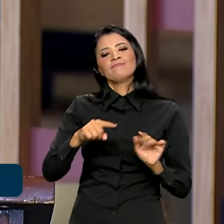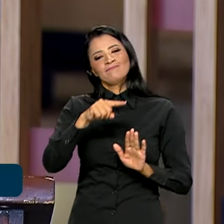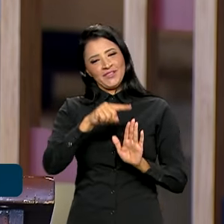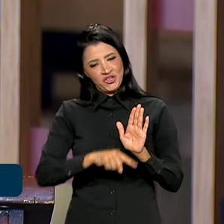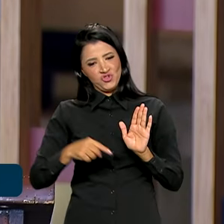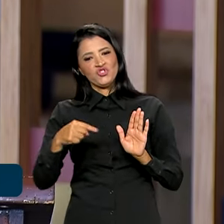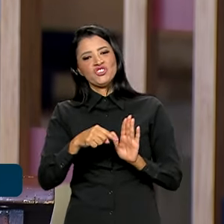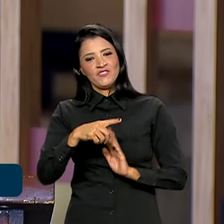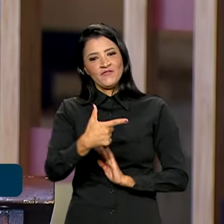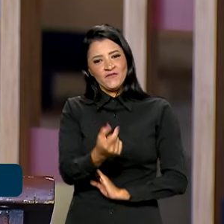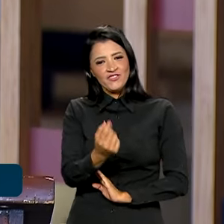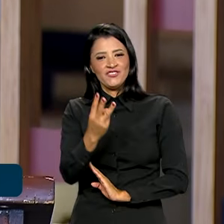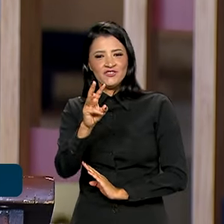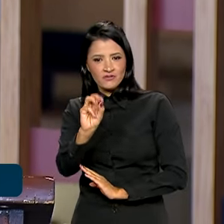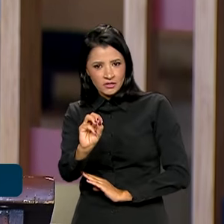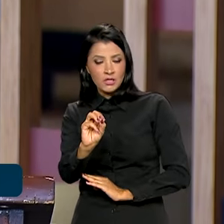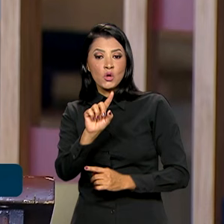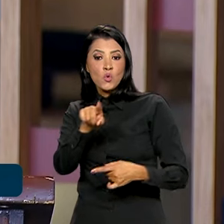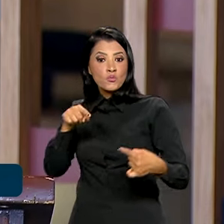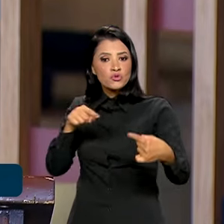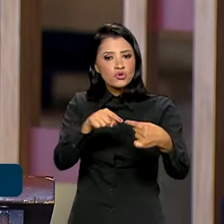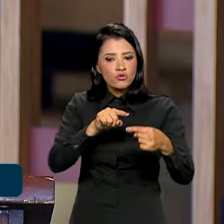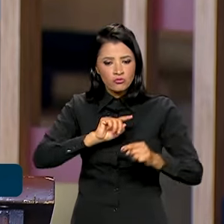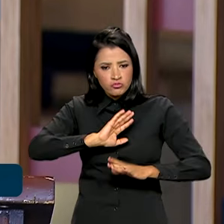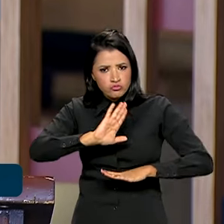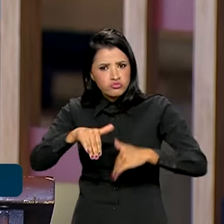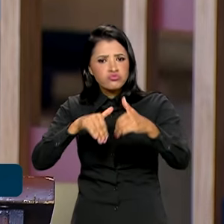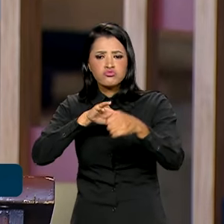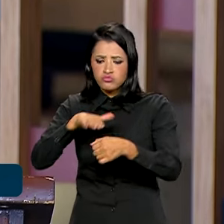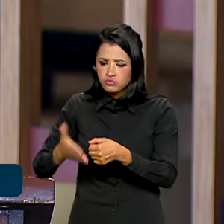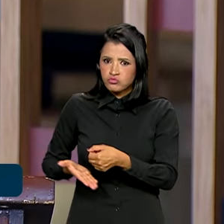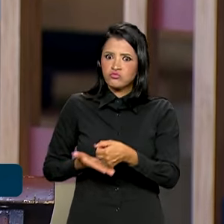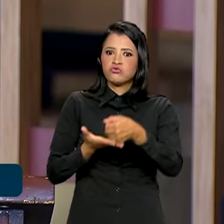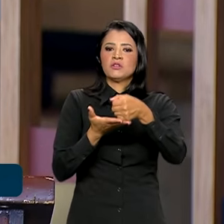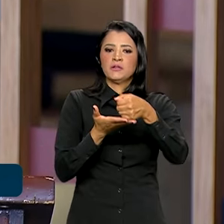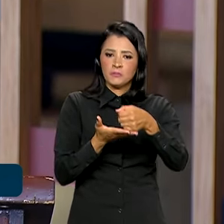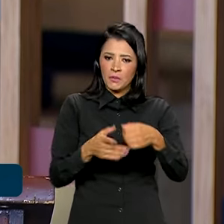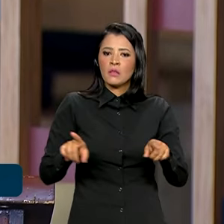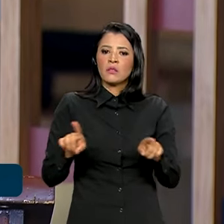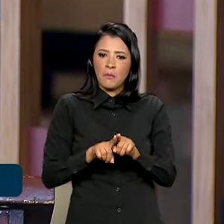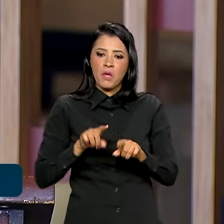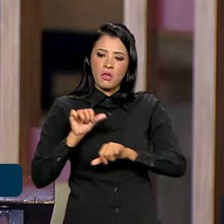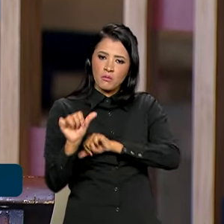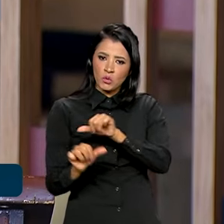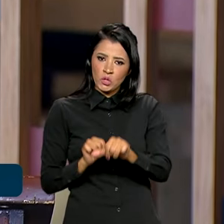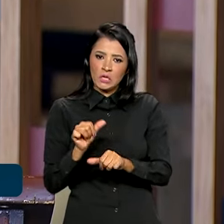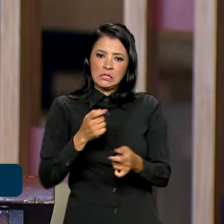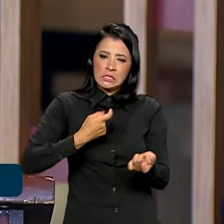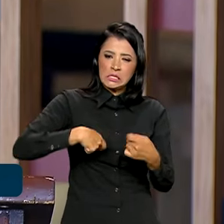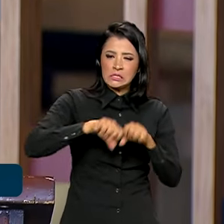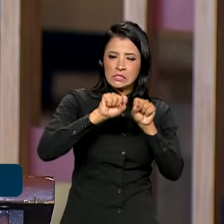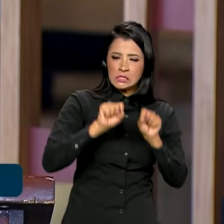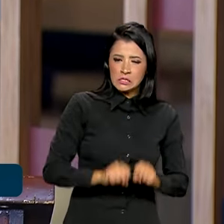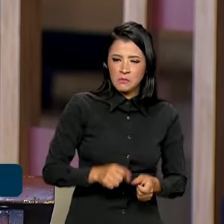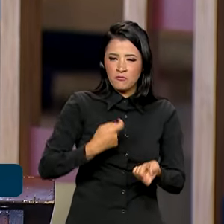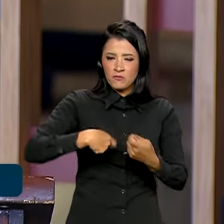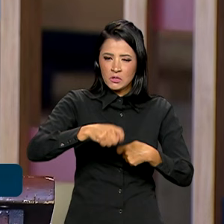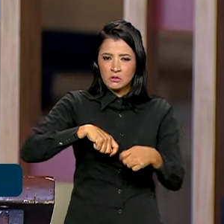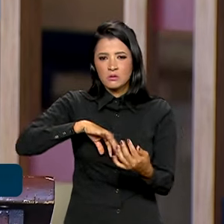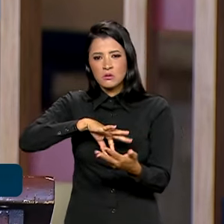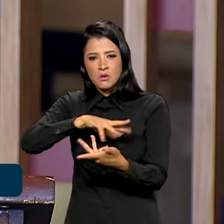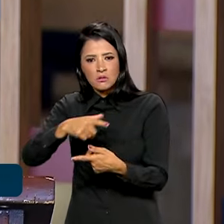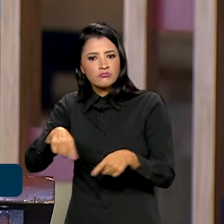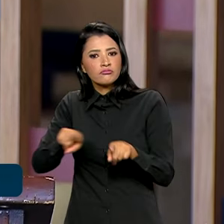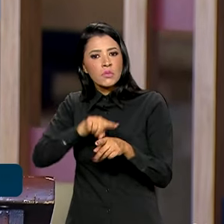2030 para o desenvolvimento sustentável, bem como a reforma do sistema financeiro internacional e da